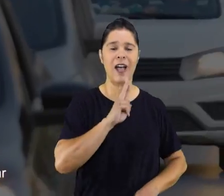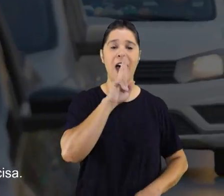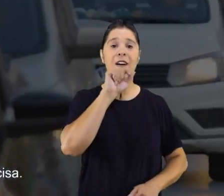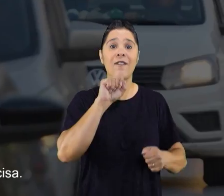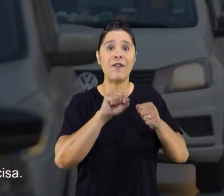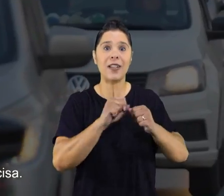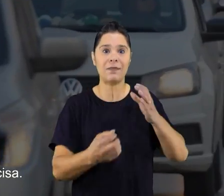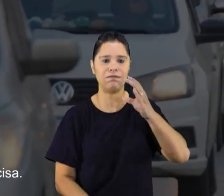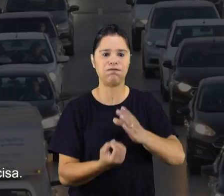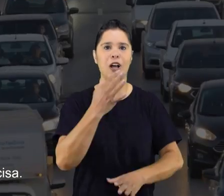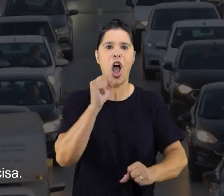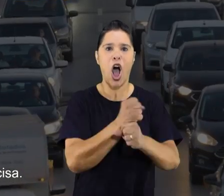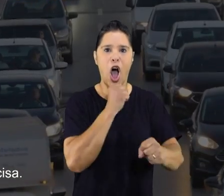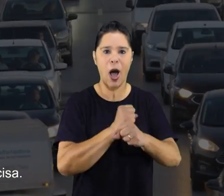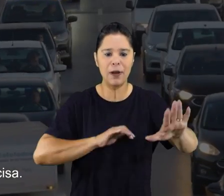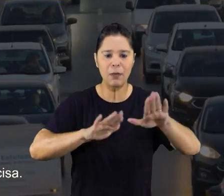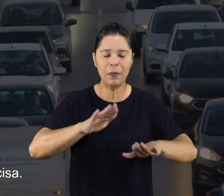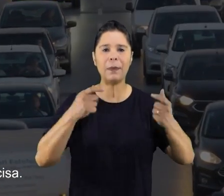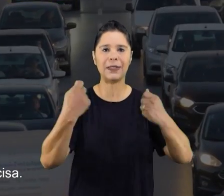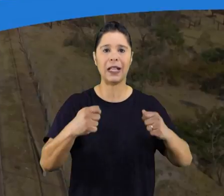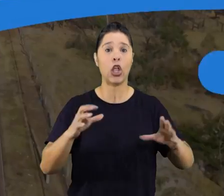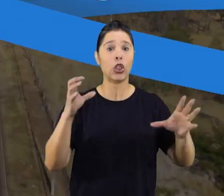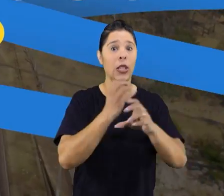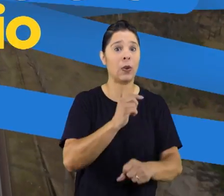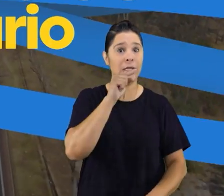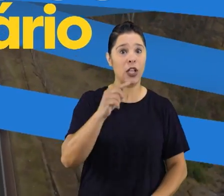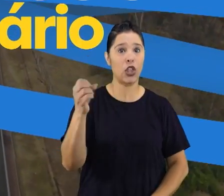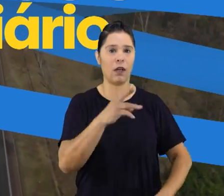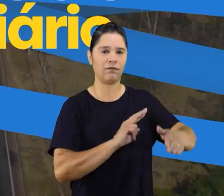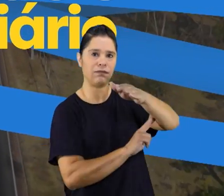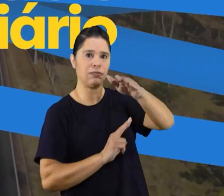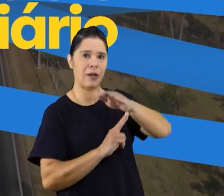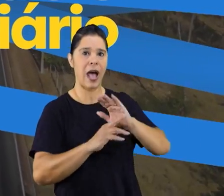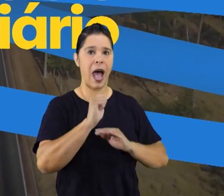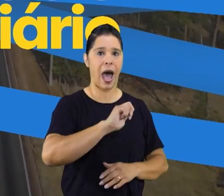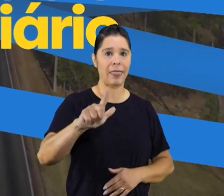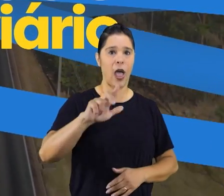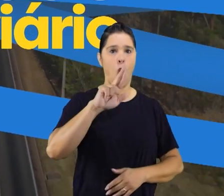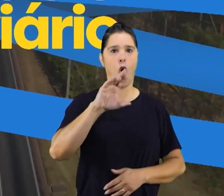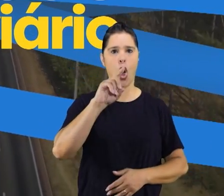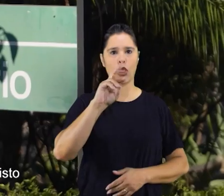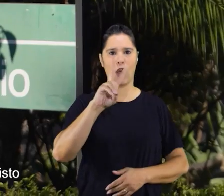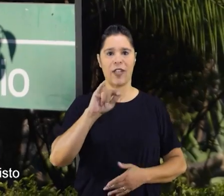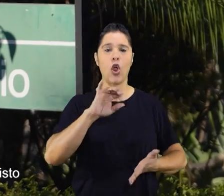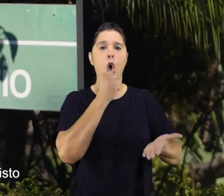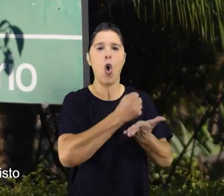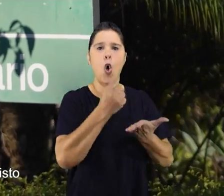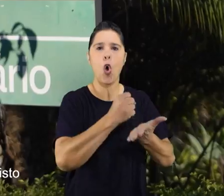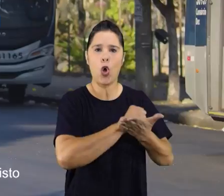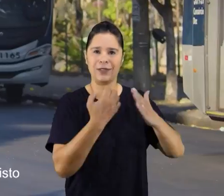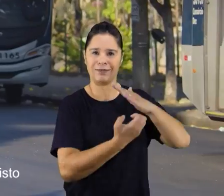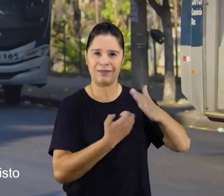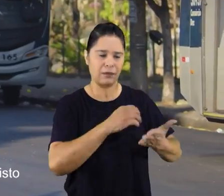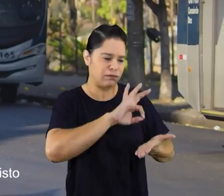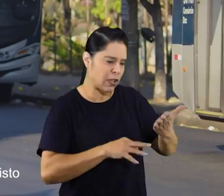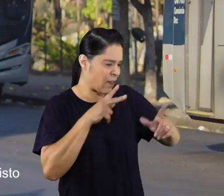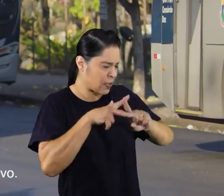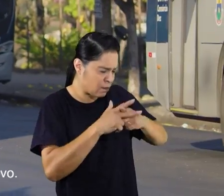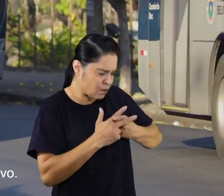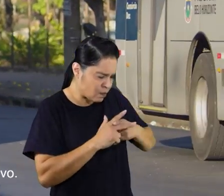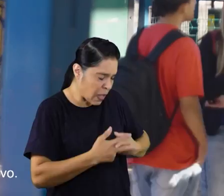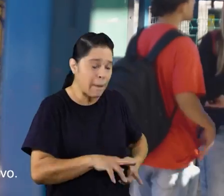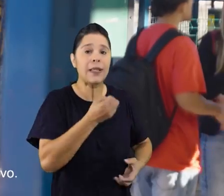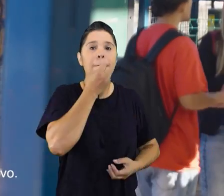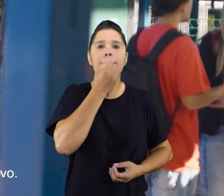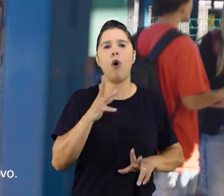vai implementar as obras de mobilidade que BH precisa. Serão sete novos viadutos no anel rodoviário. O contrato do transporte vai ser revisto